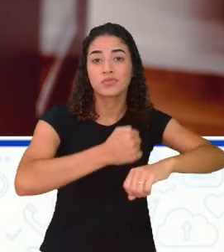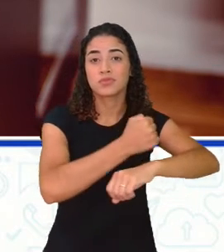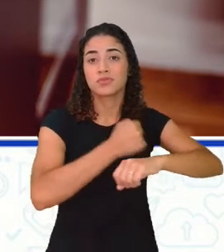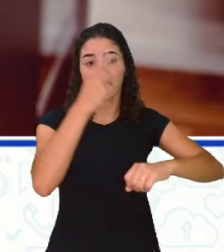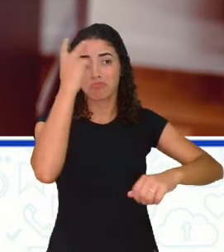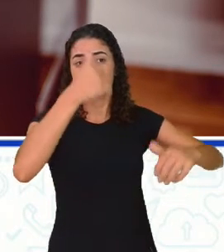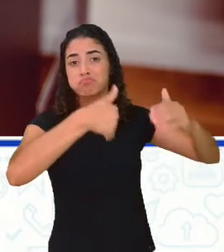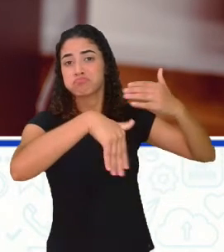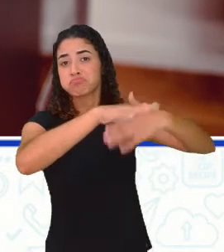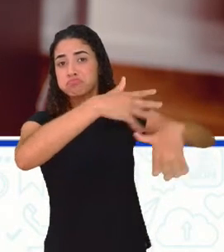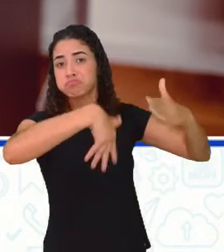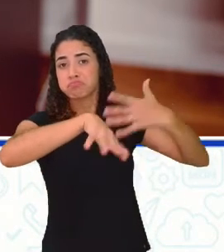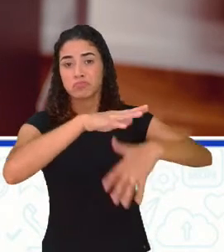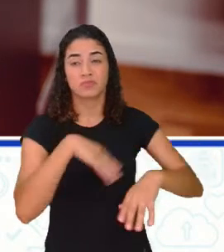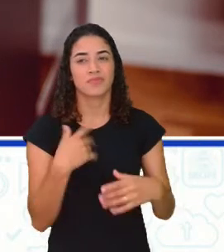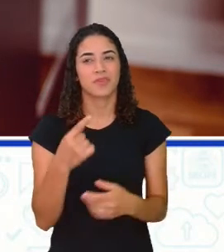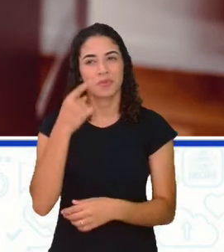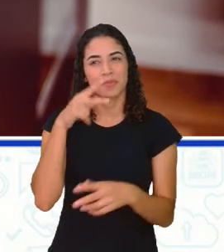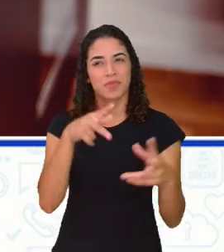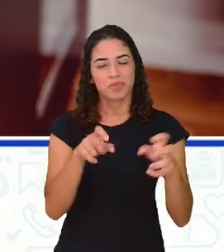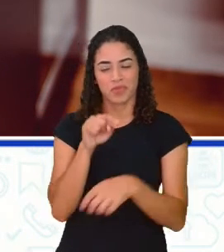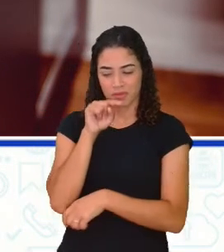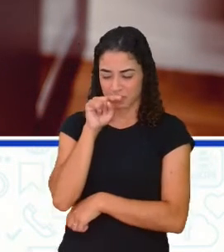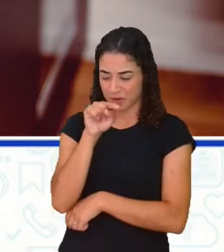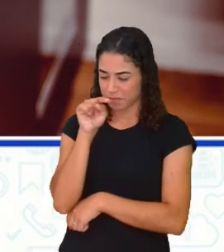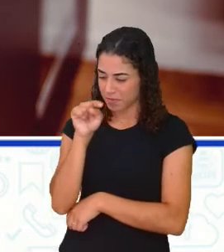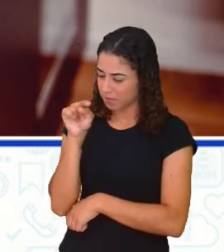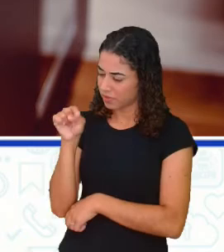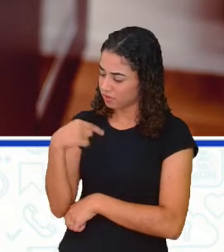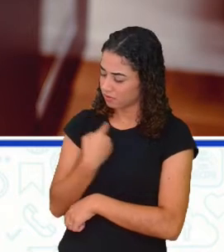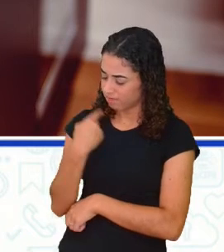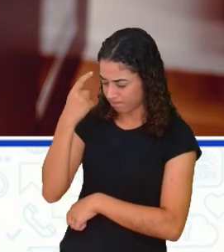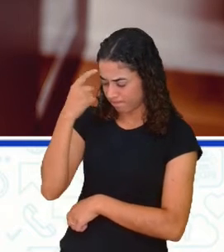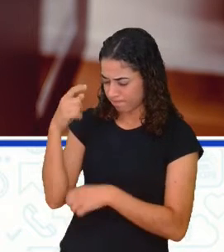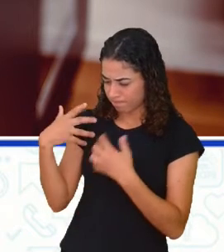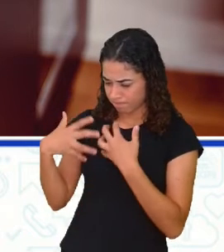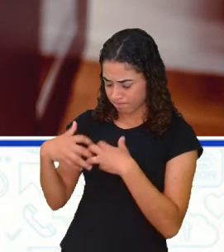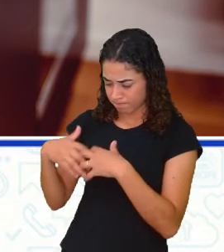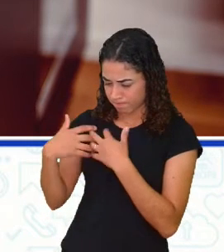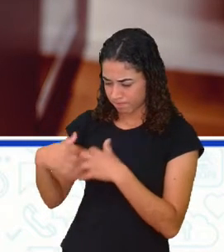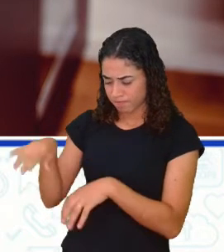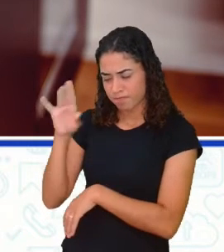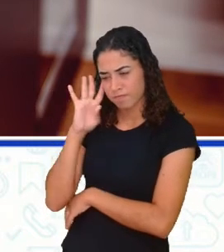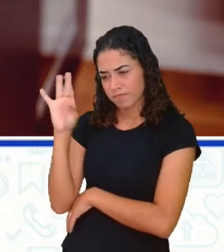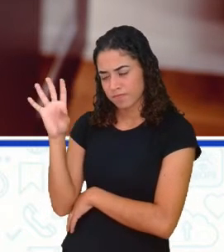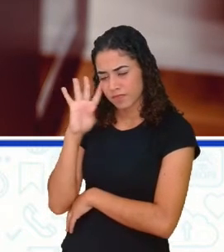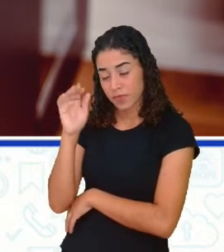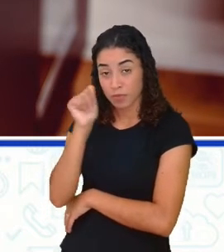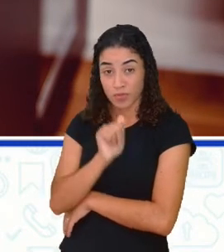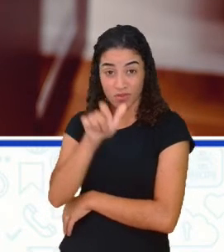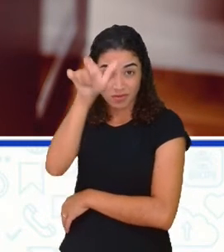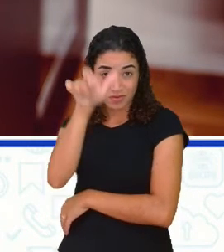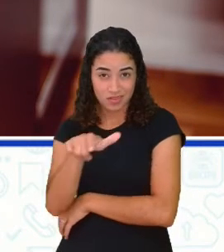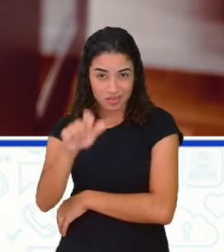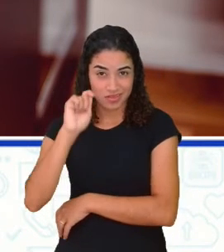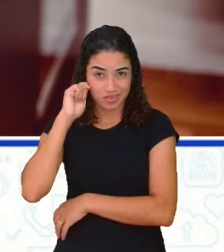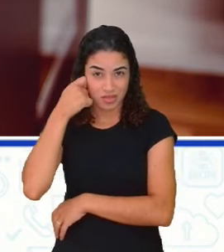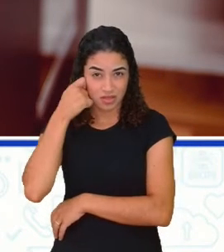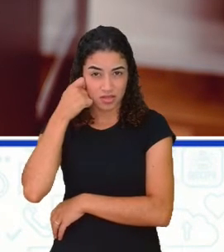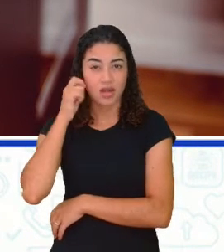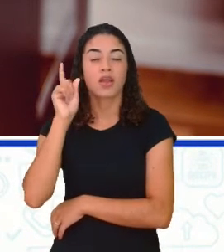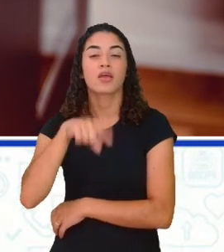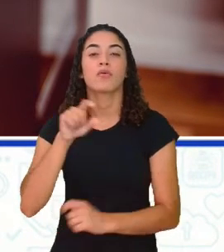nós vemos aí, não é, essas redicências aí, nos leva a refletir, não é, que a mulher negra, ela